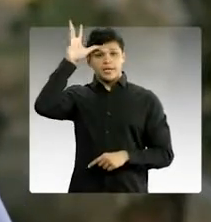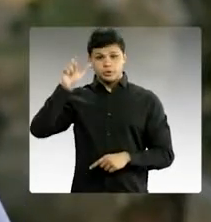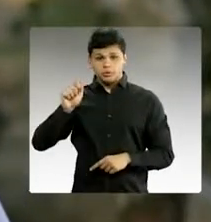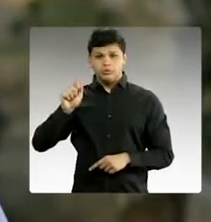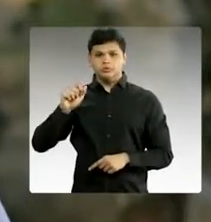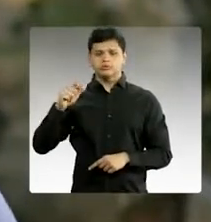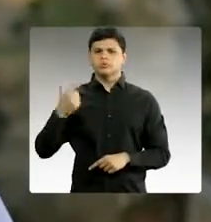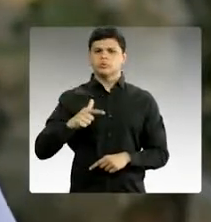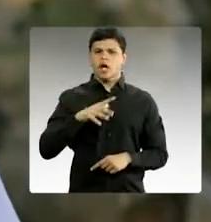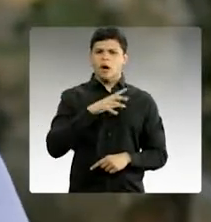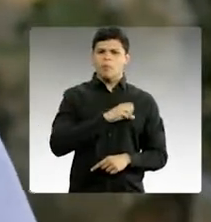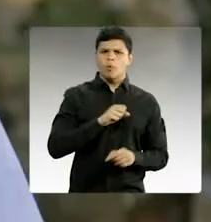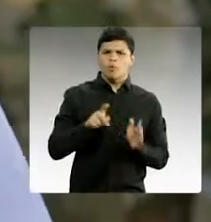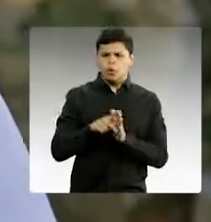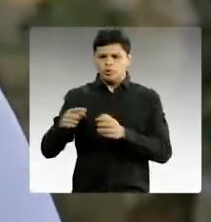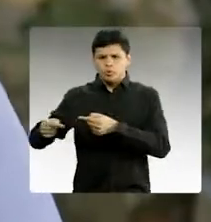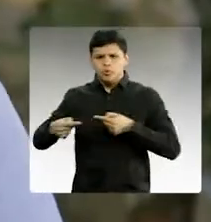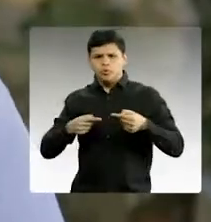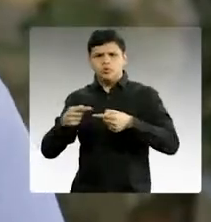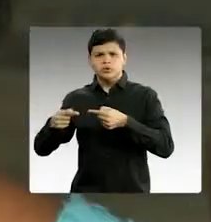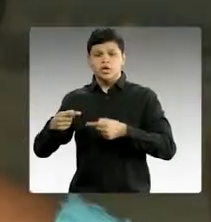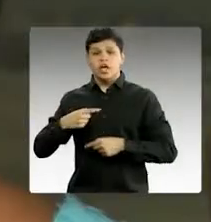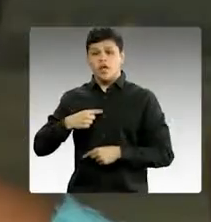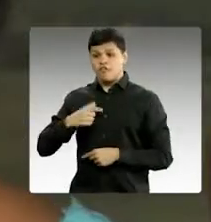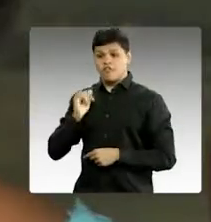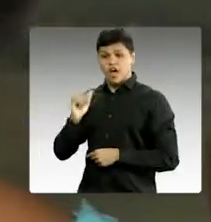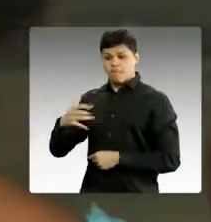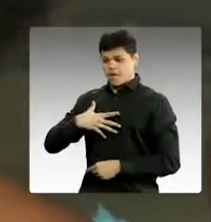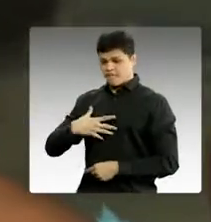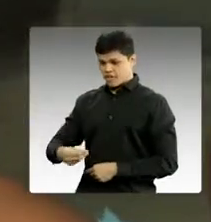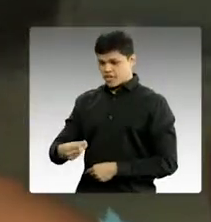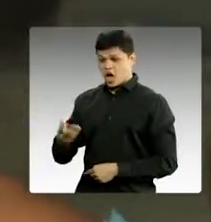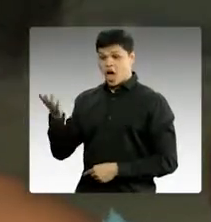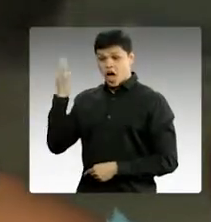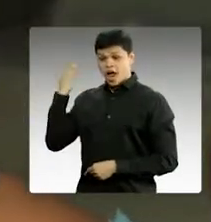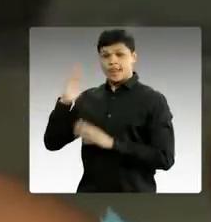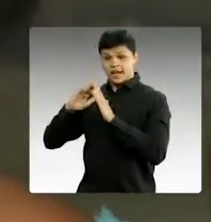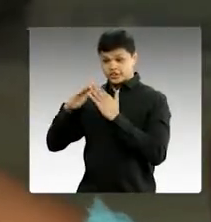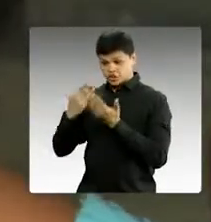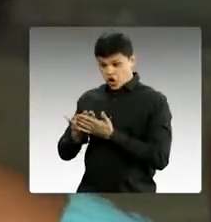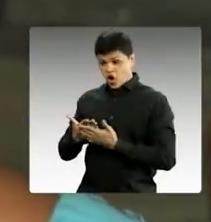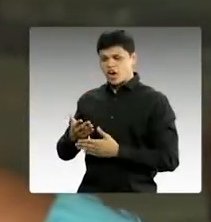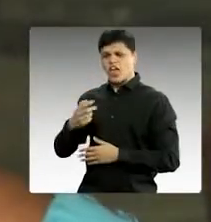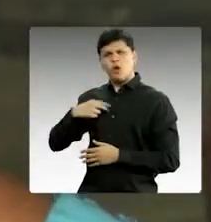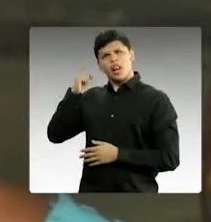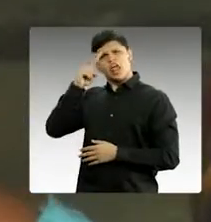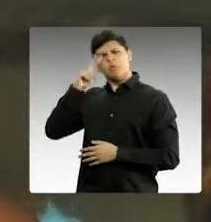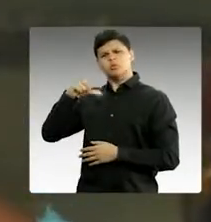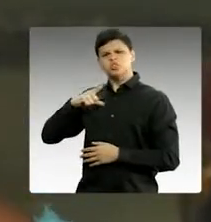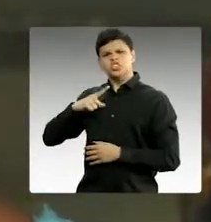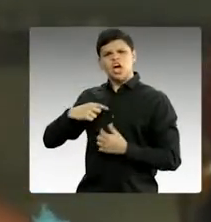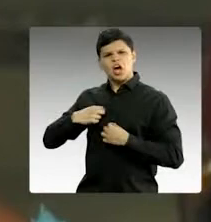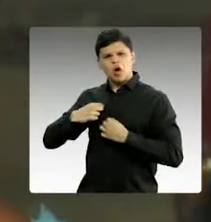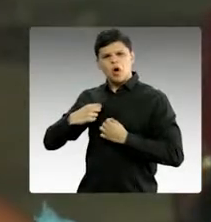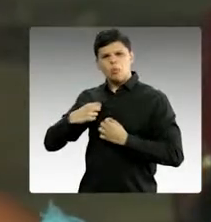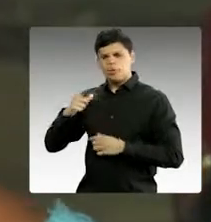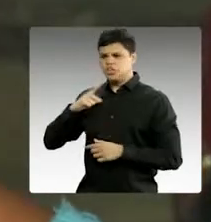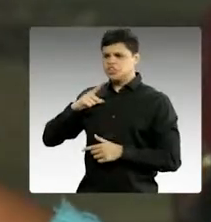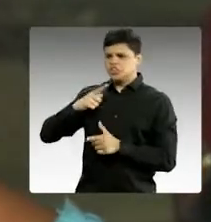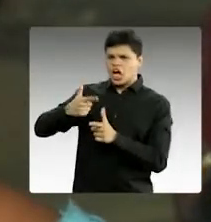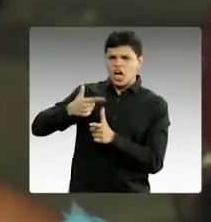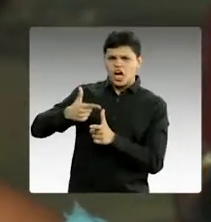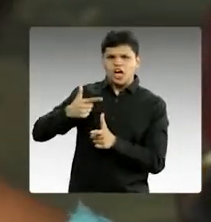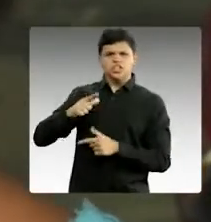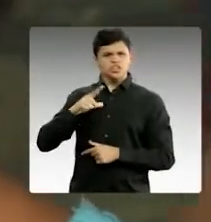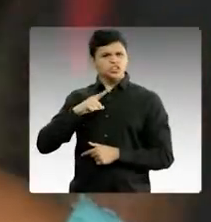Amazonas. Não ama coisa pública. Eu sempre falo pra minha filha, assim, no tempo da escola, né, eu me lembro que tinha fardamento,